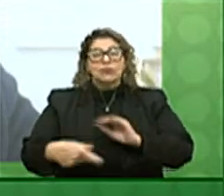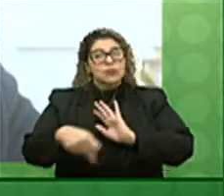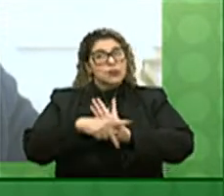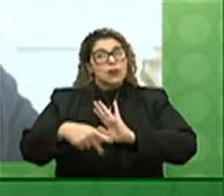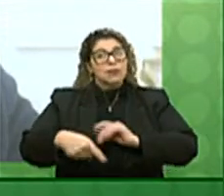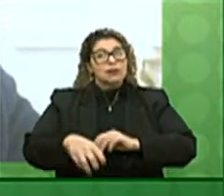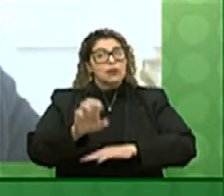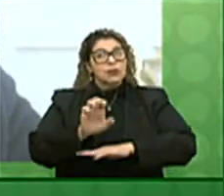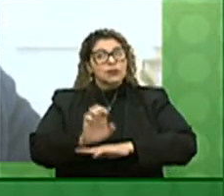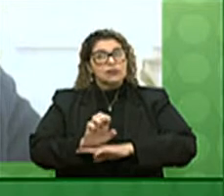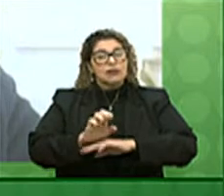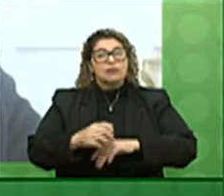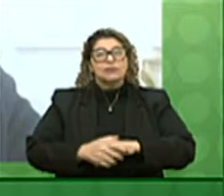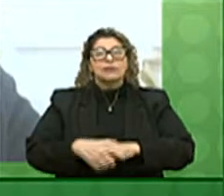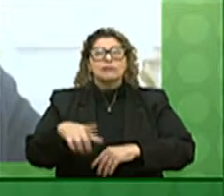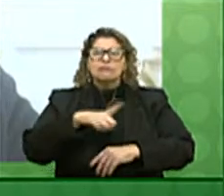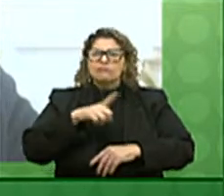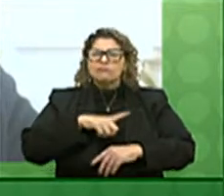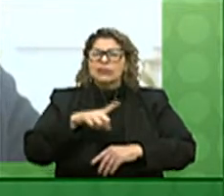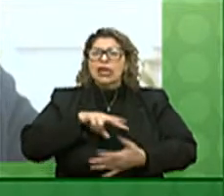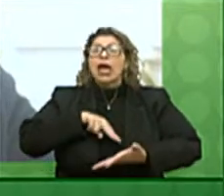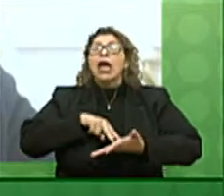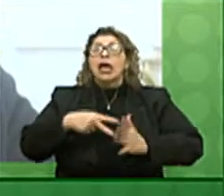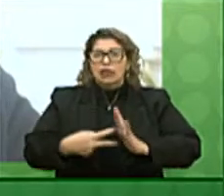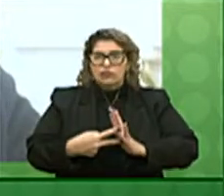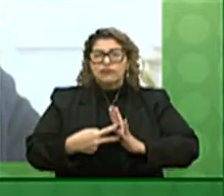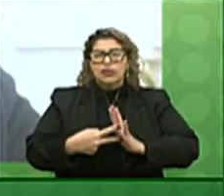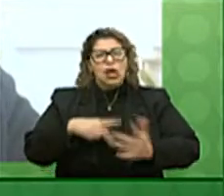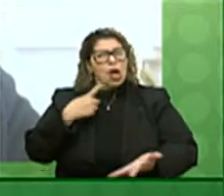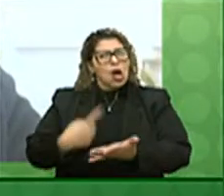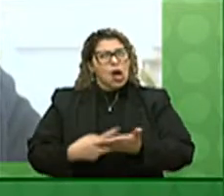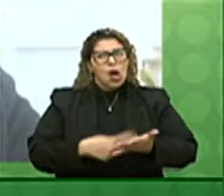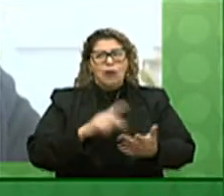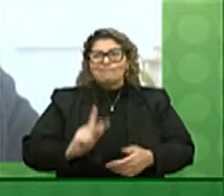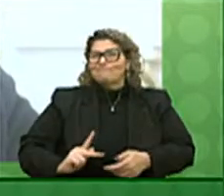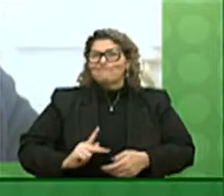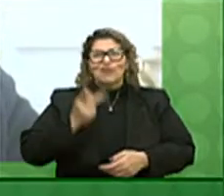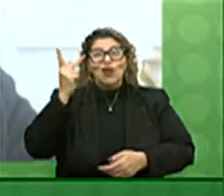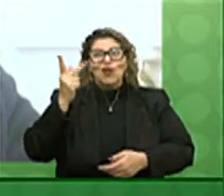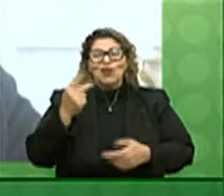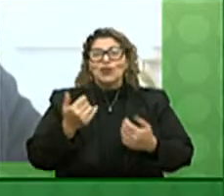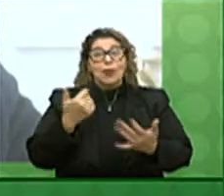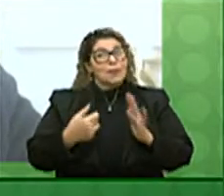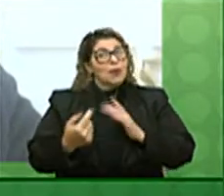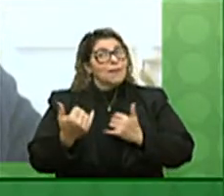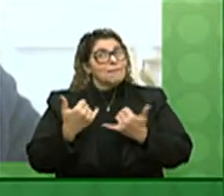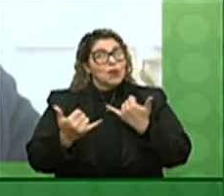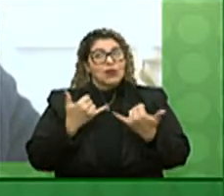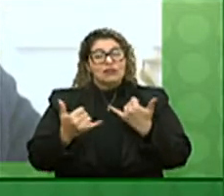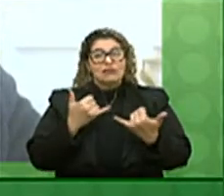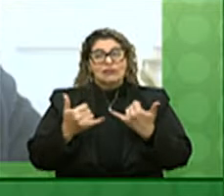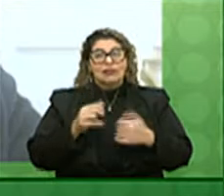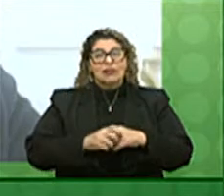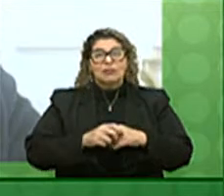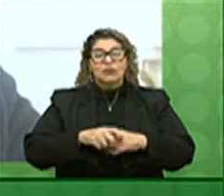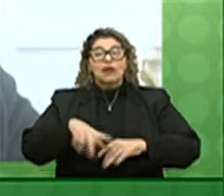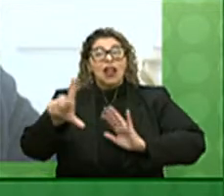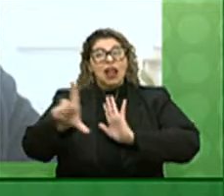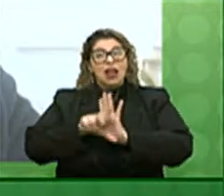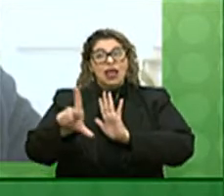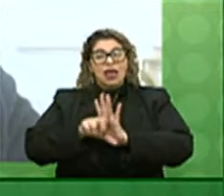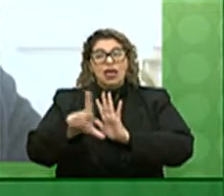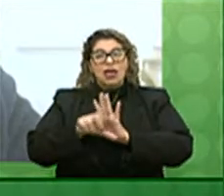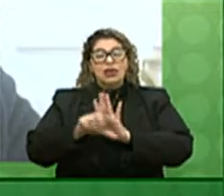no nosso Estado, que tem significado acordos históricos, como, por exemplo, o da nossa Lei de